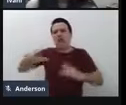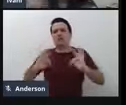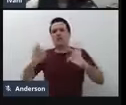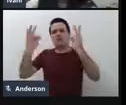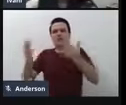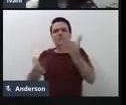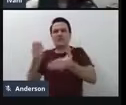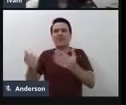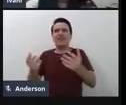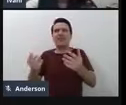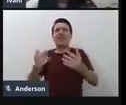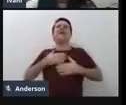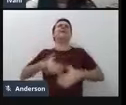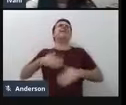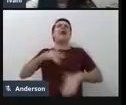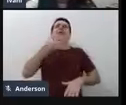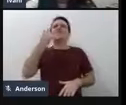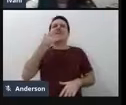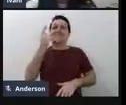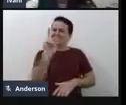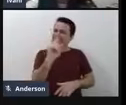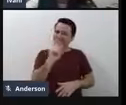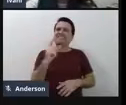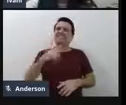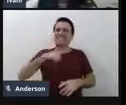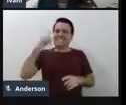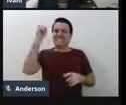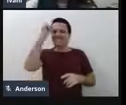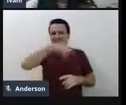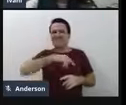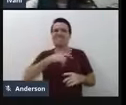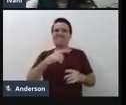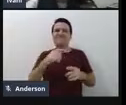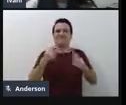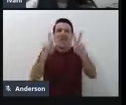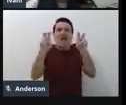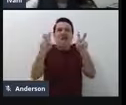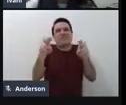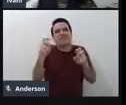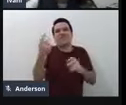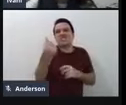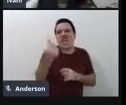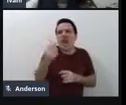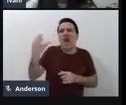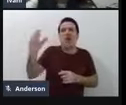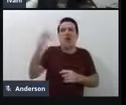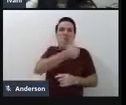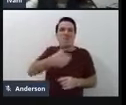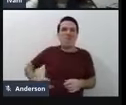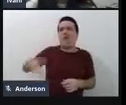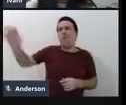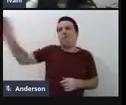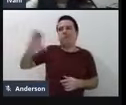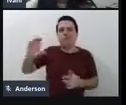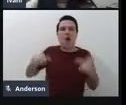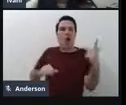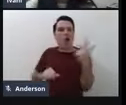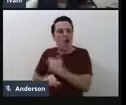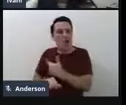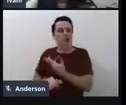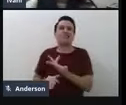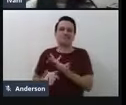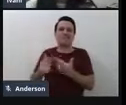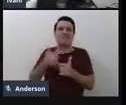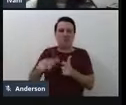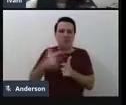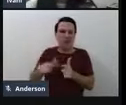tranquilo, porque a gente está aí sofrendo, realmente, os cortes orçamentários de forma brusca nas instituições públicas federais. Mas,